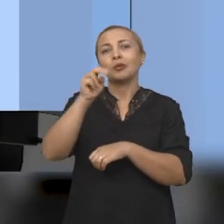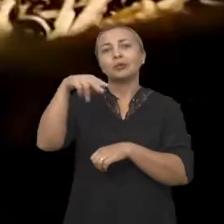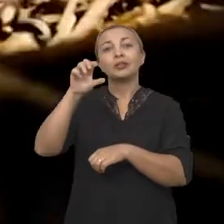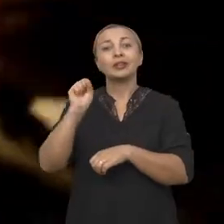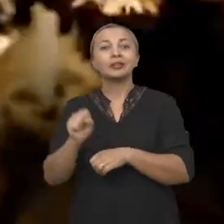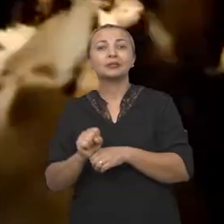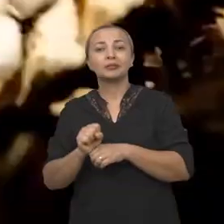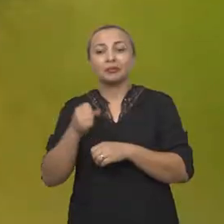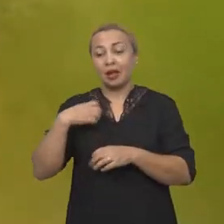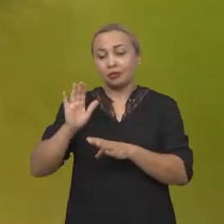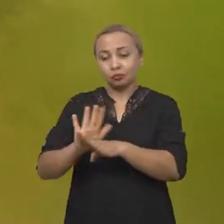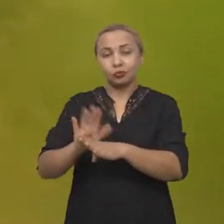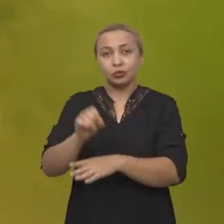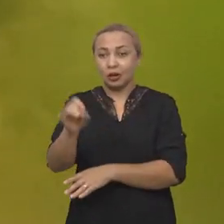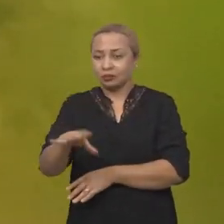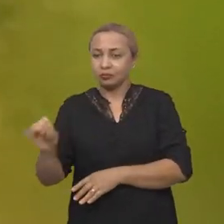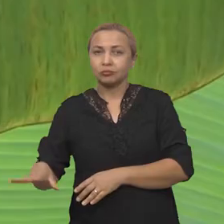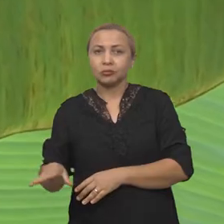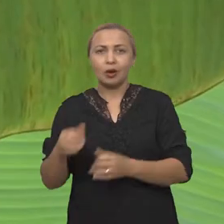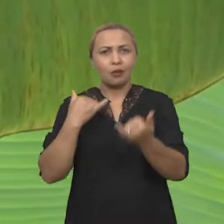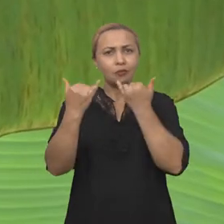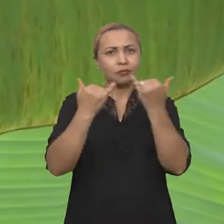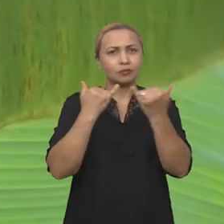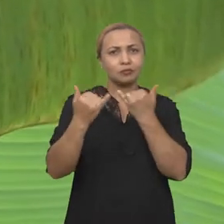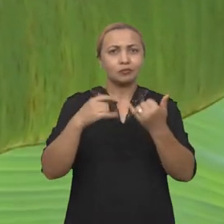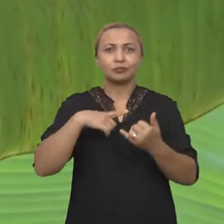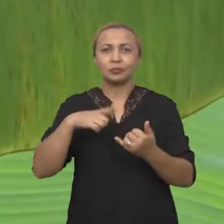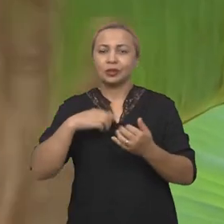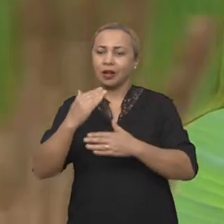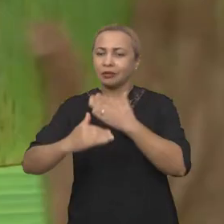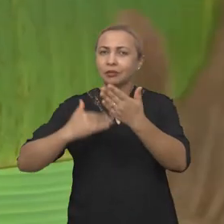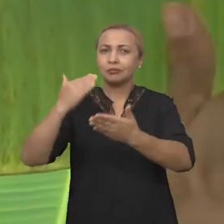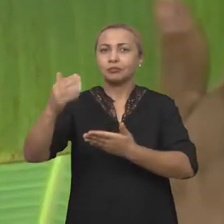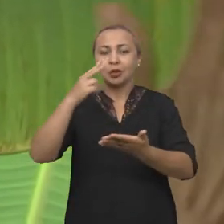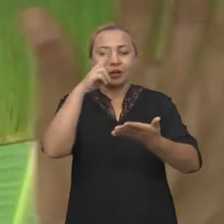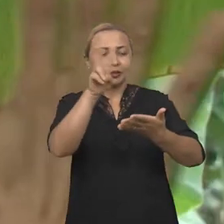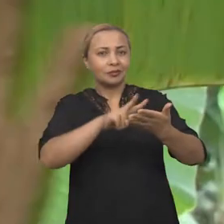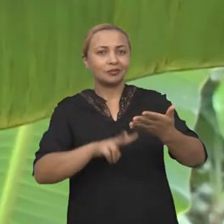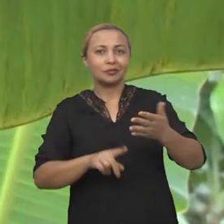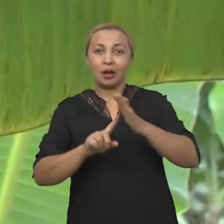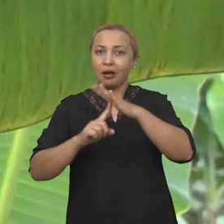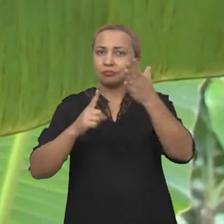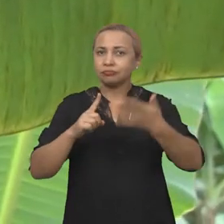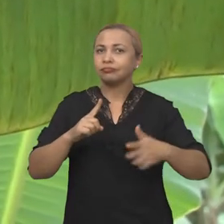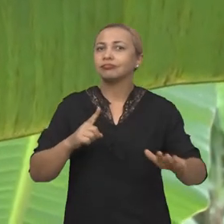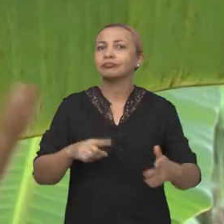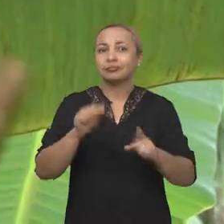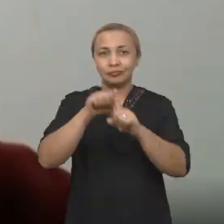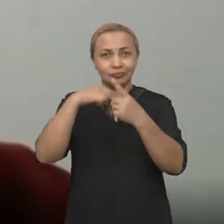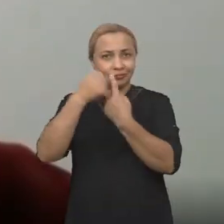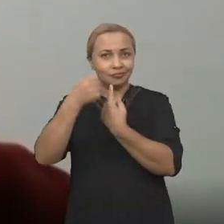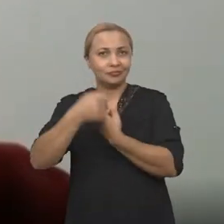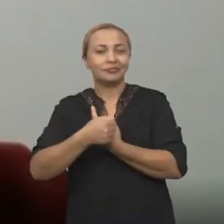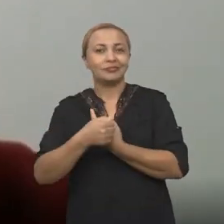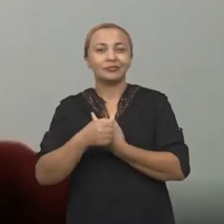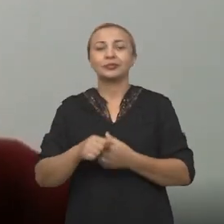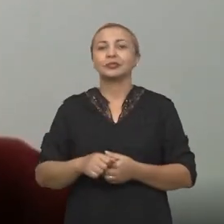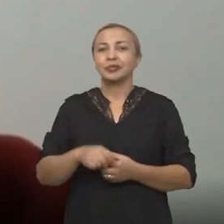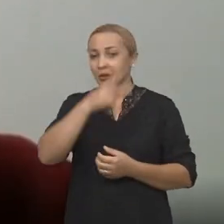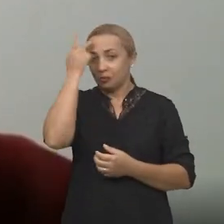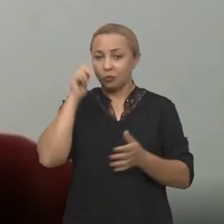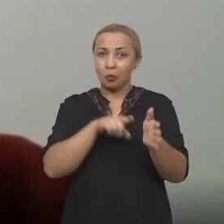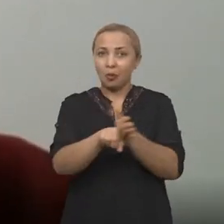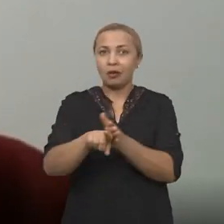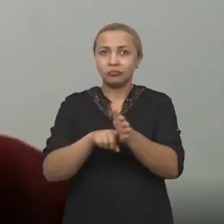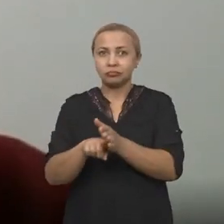auxiliar a adubação da terra com informações que são fornecidas a partir da análise da folha da bananeira. O pesquisador que